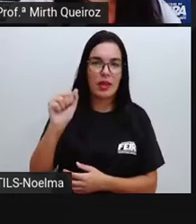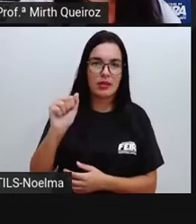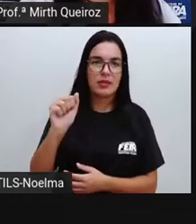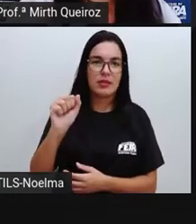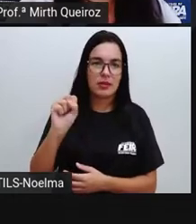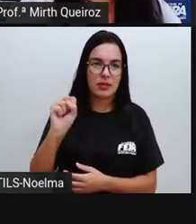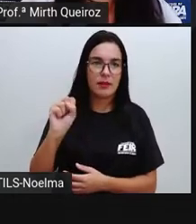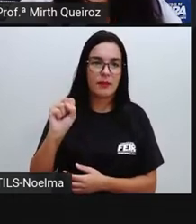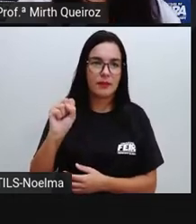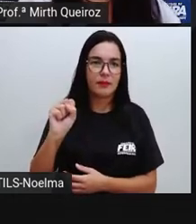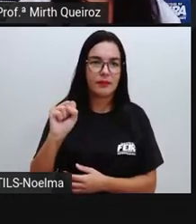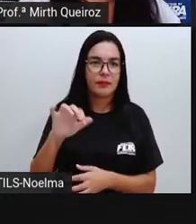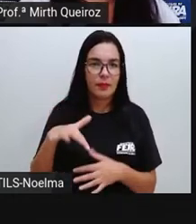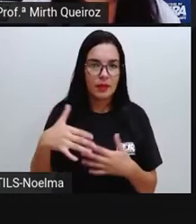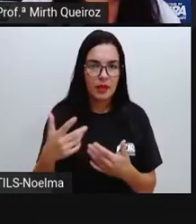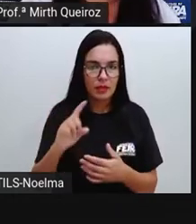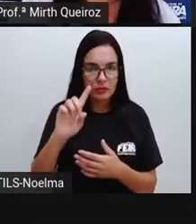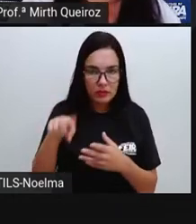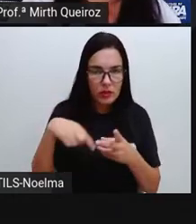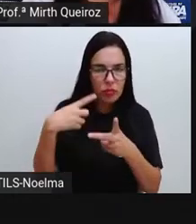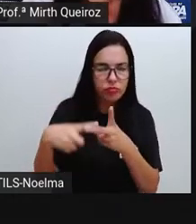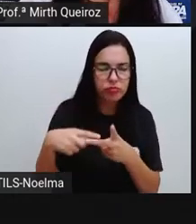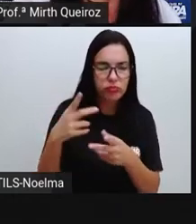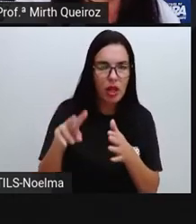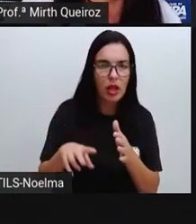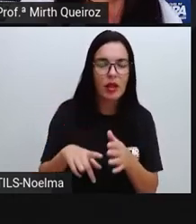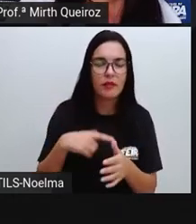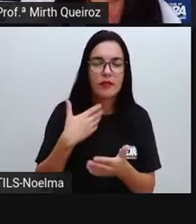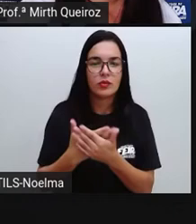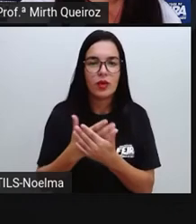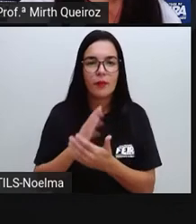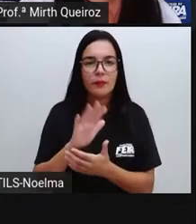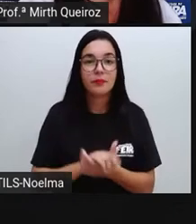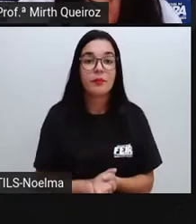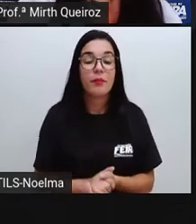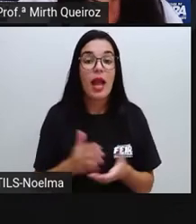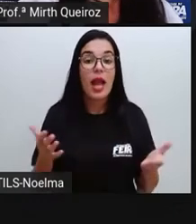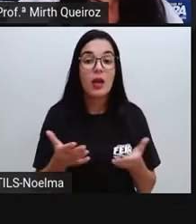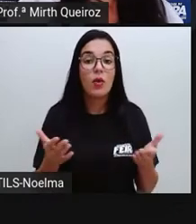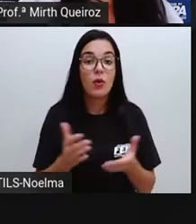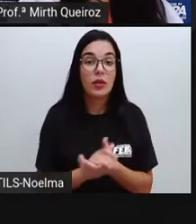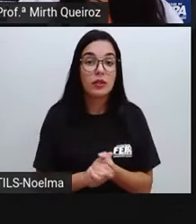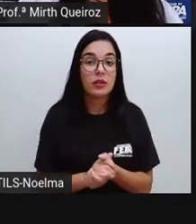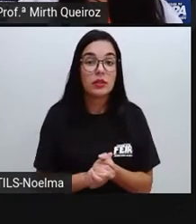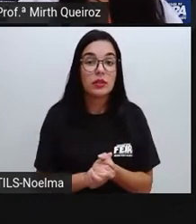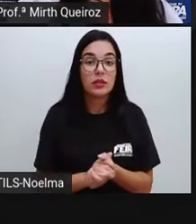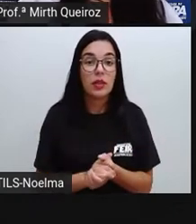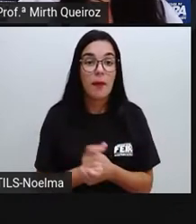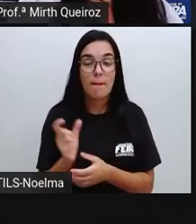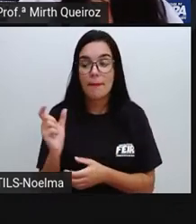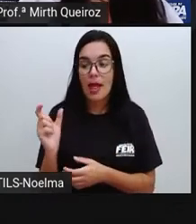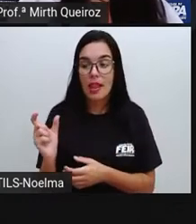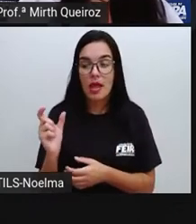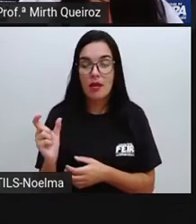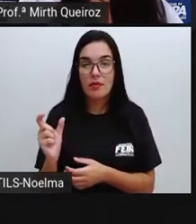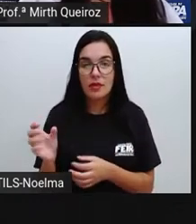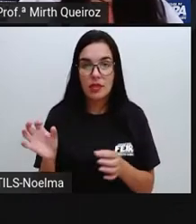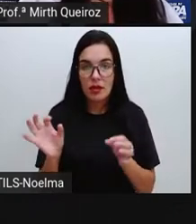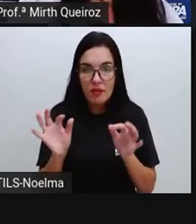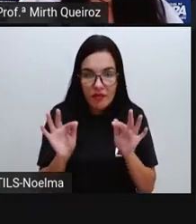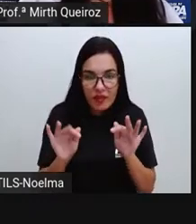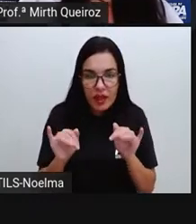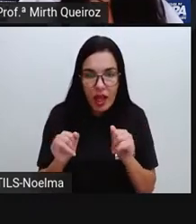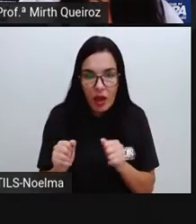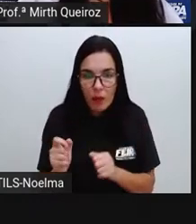sobre isso no nosso segundo momento. E as terminações RAM e RAM, né?